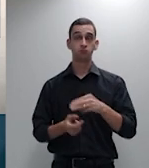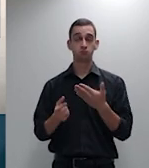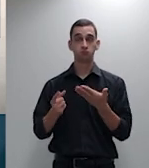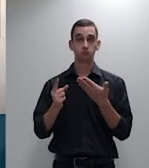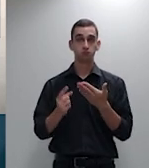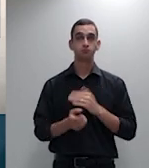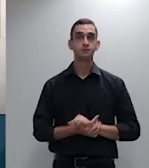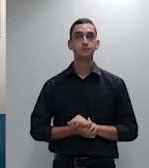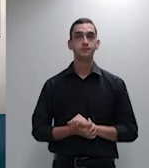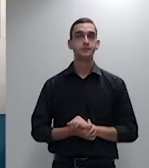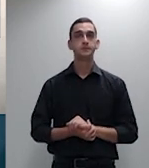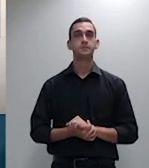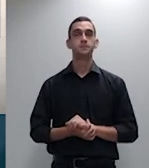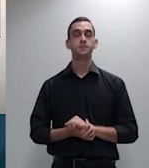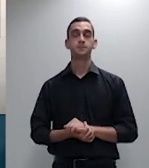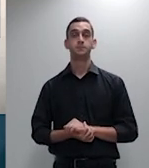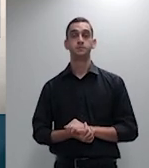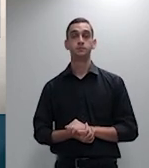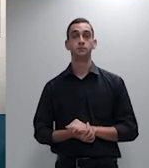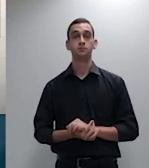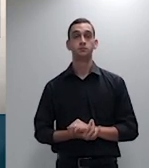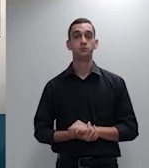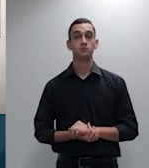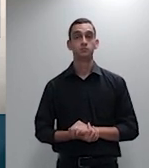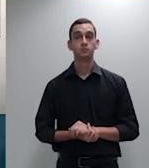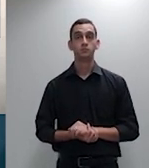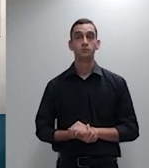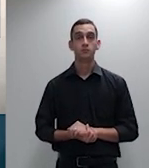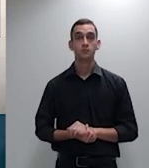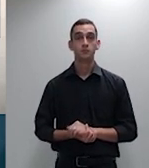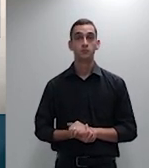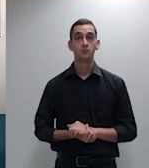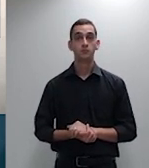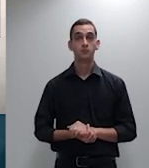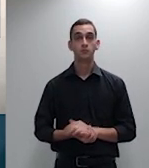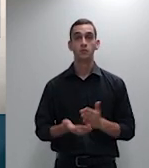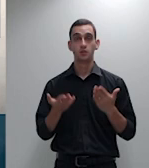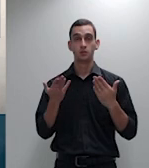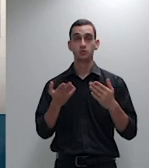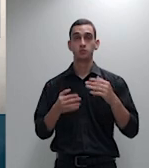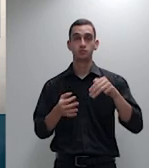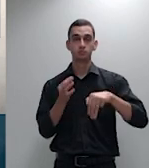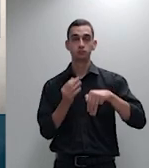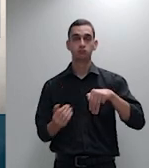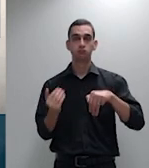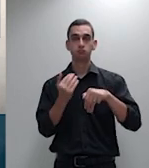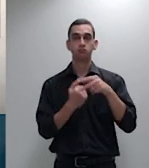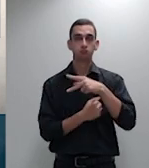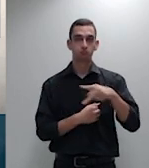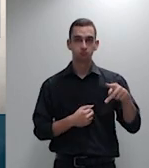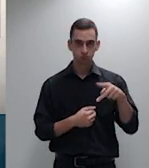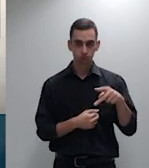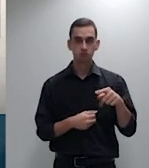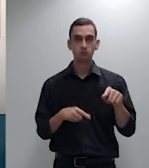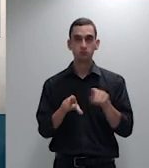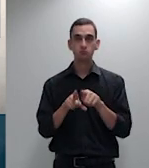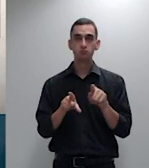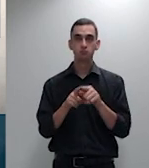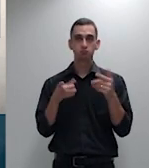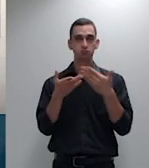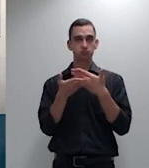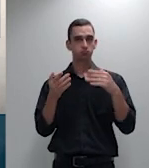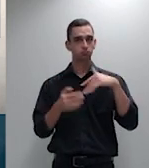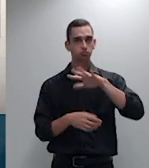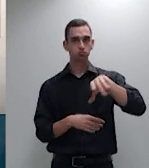senhor ministro presidente eminentes ministros subprocurador da república eminentes